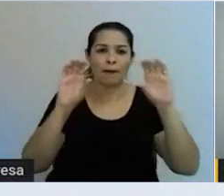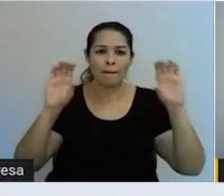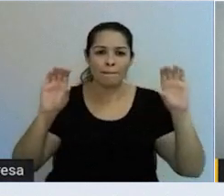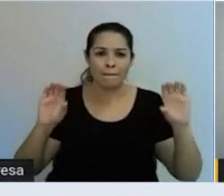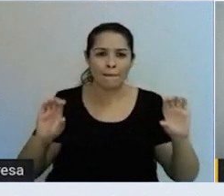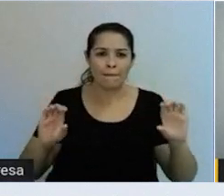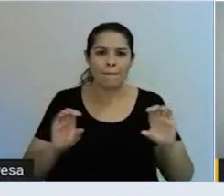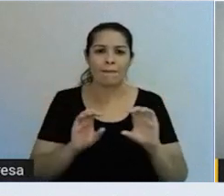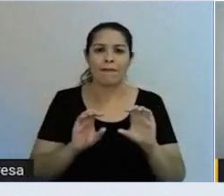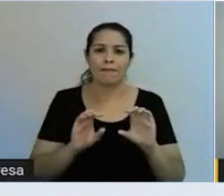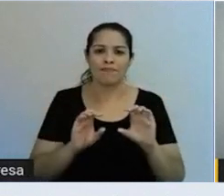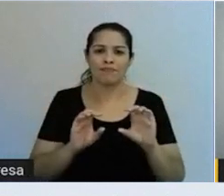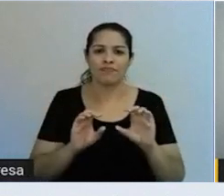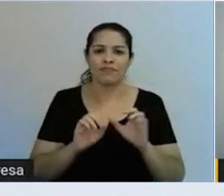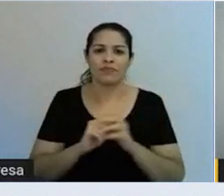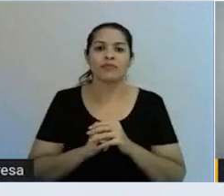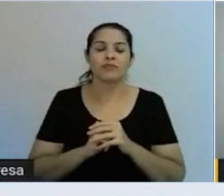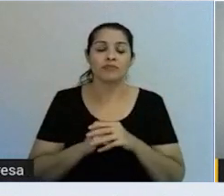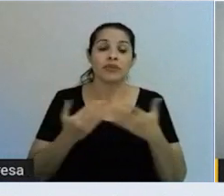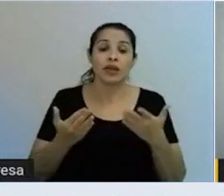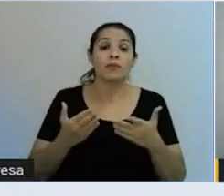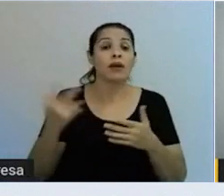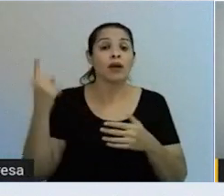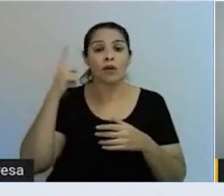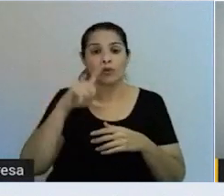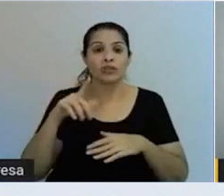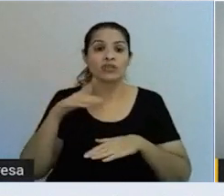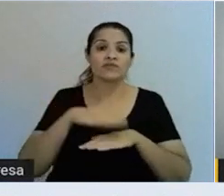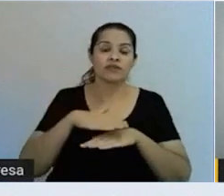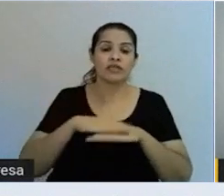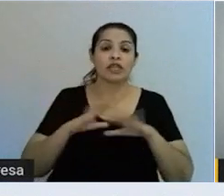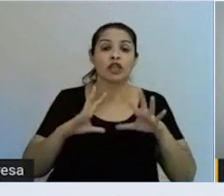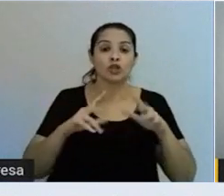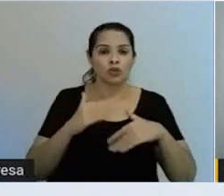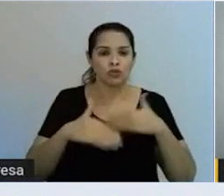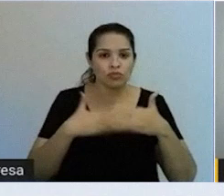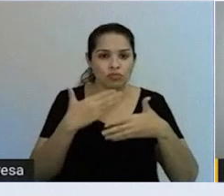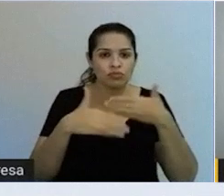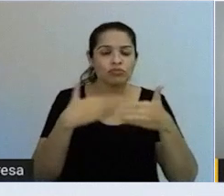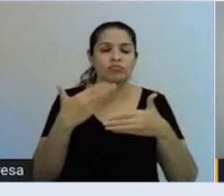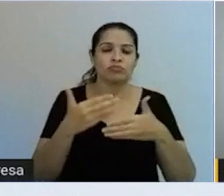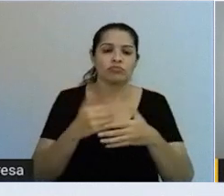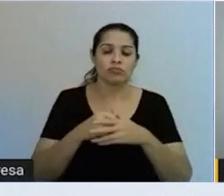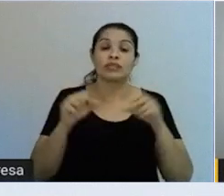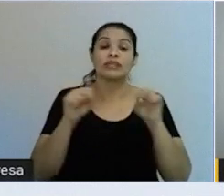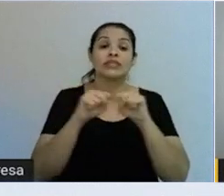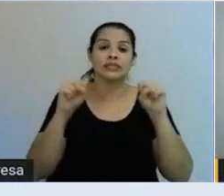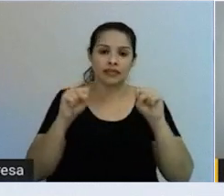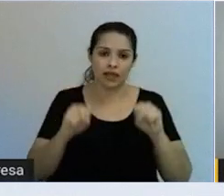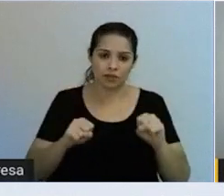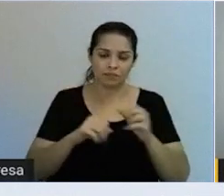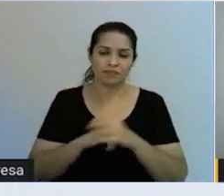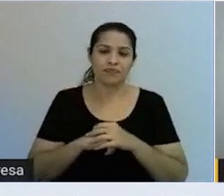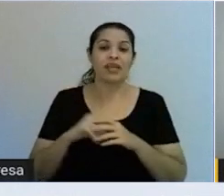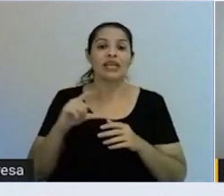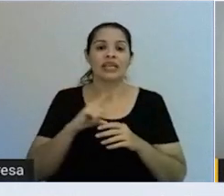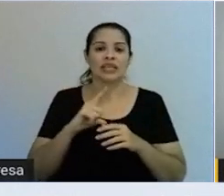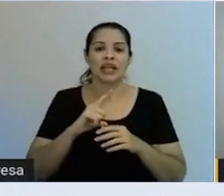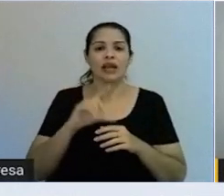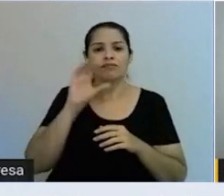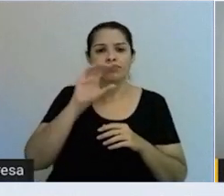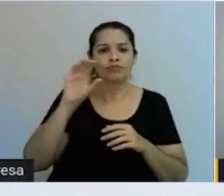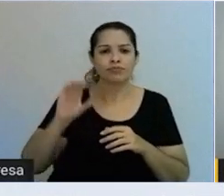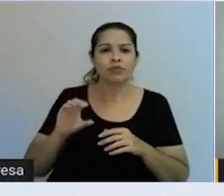para poder fazer toda a implementação do programa. E tem os pilares técnicos. Aí sim,